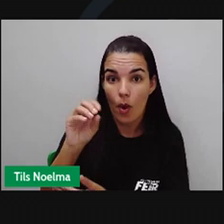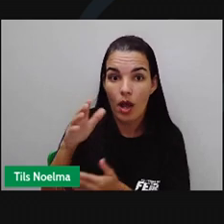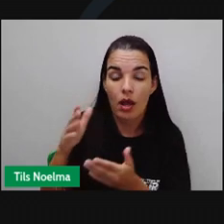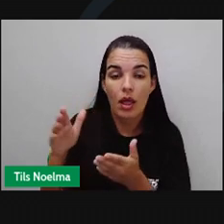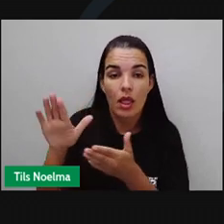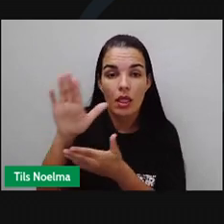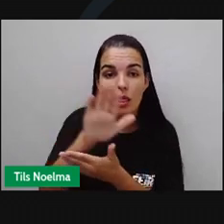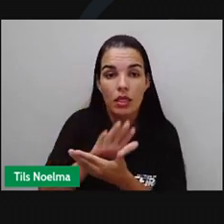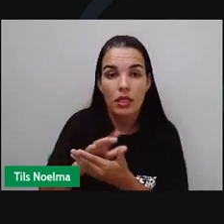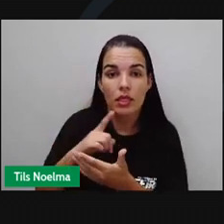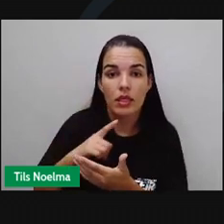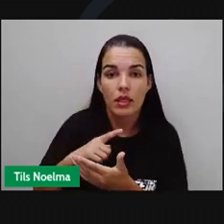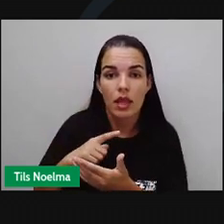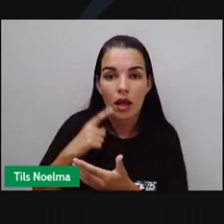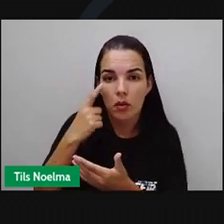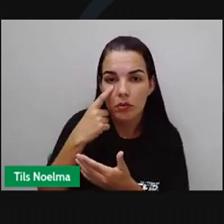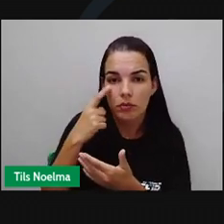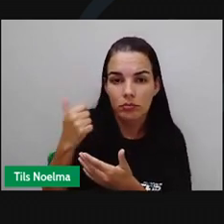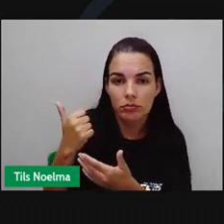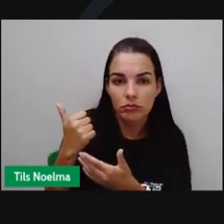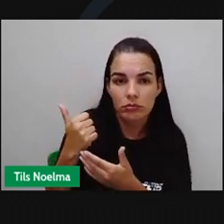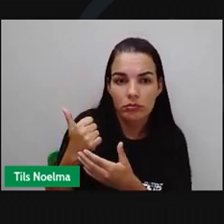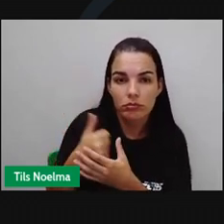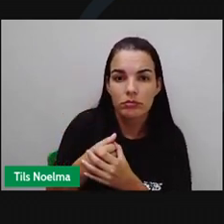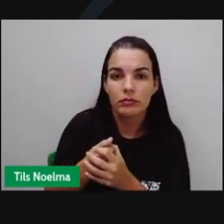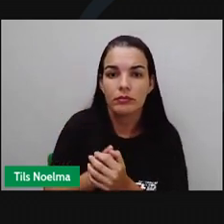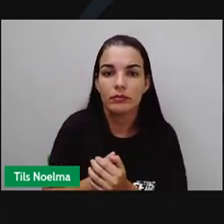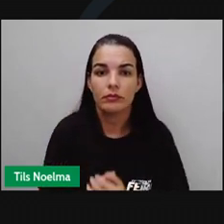O capsídeo é formado por proteínas.